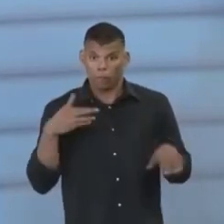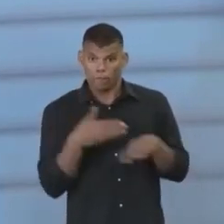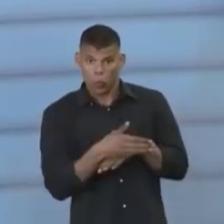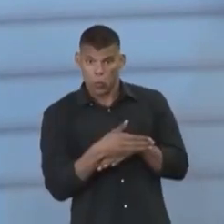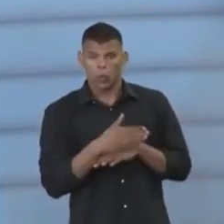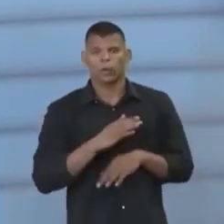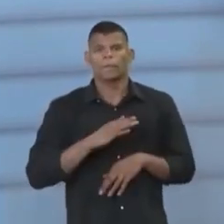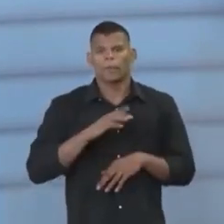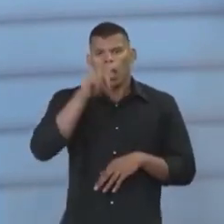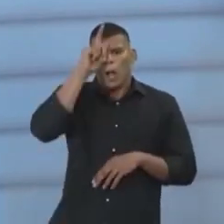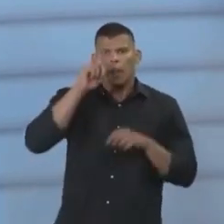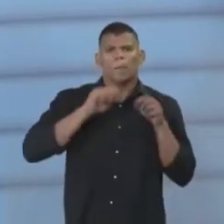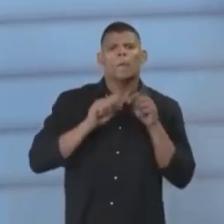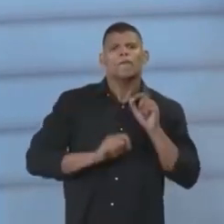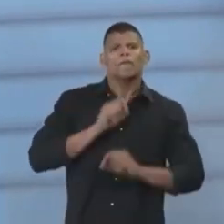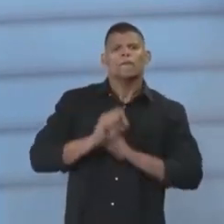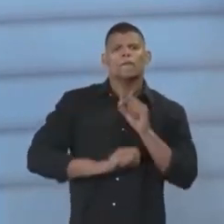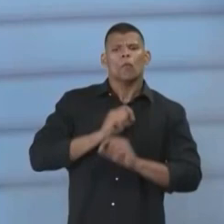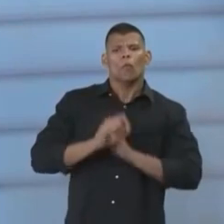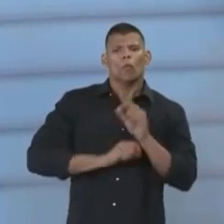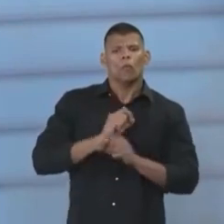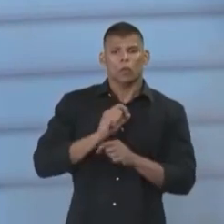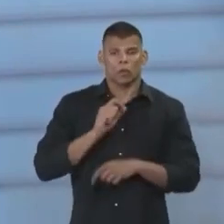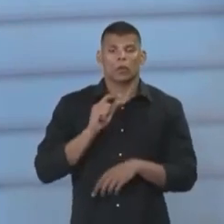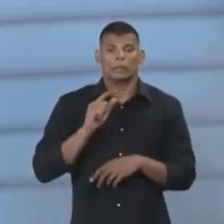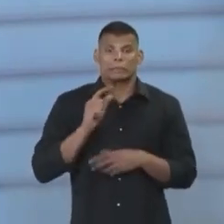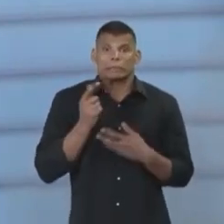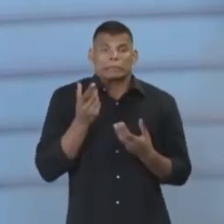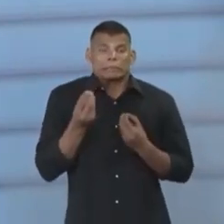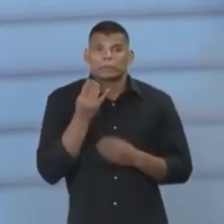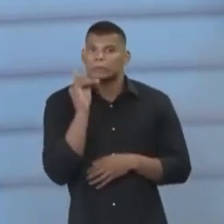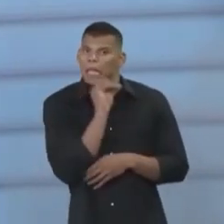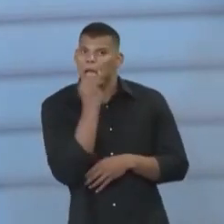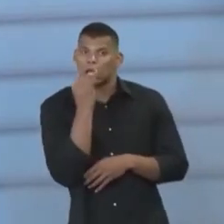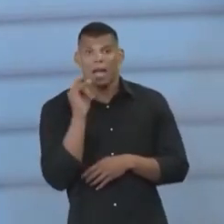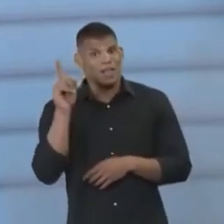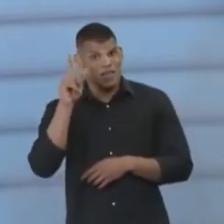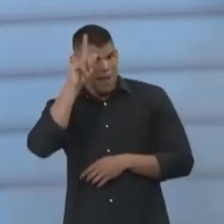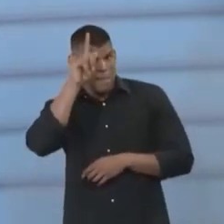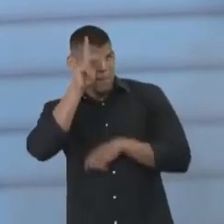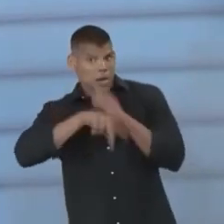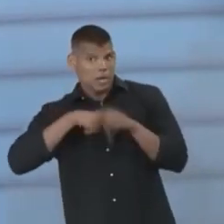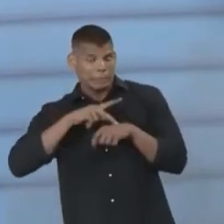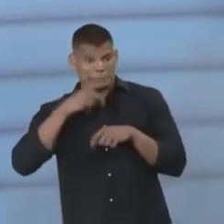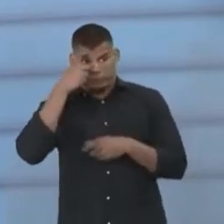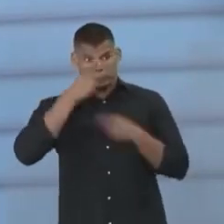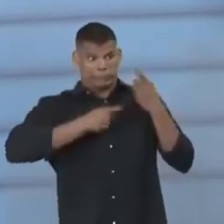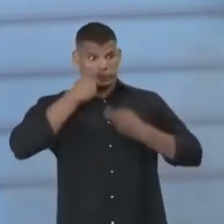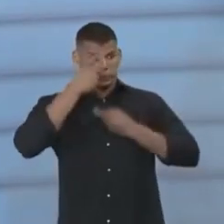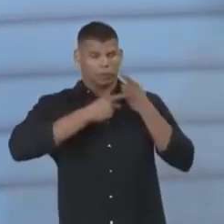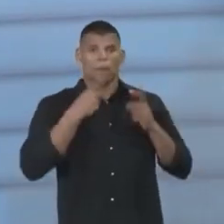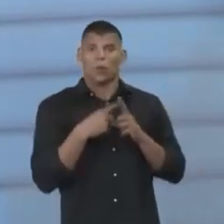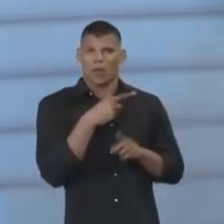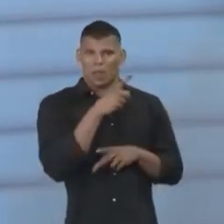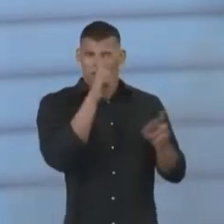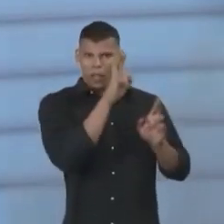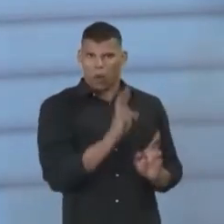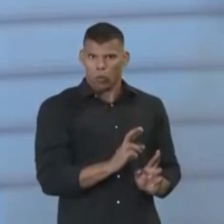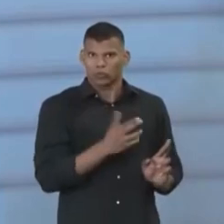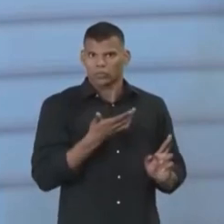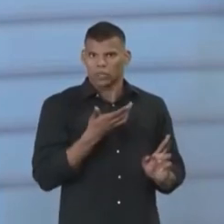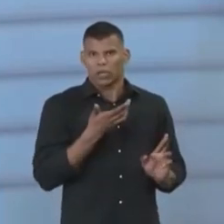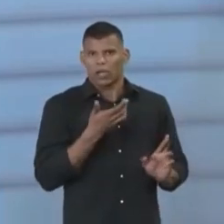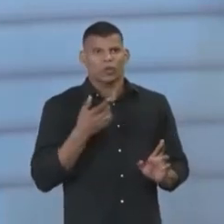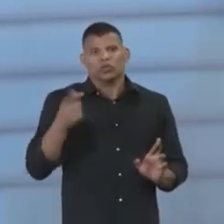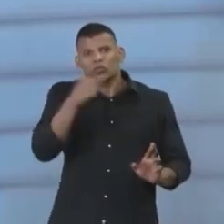tomar uma atitude com relação à sua matriz energética. A Europa sabe que ela precisa de gás.